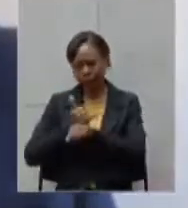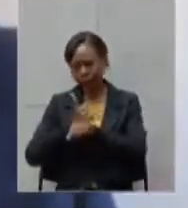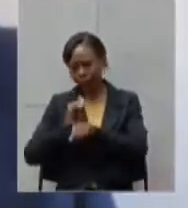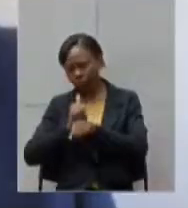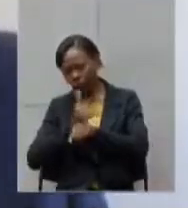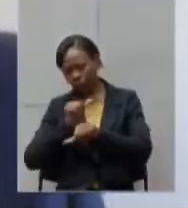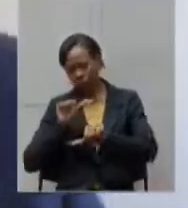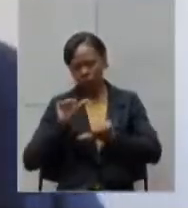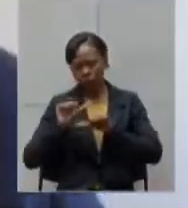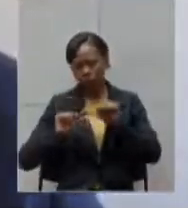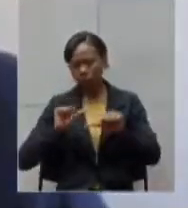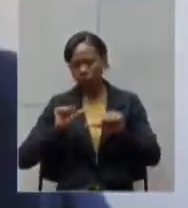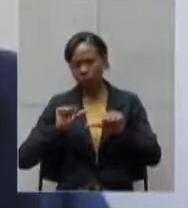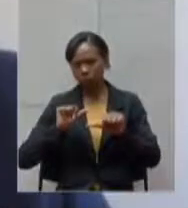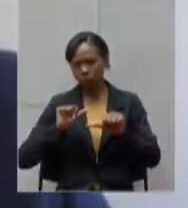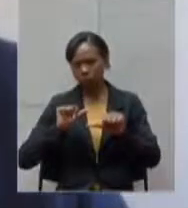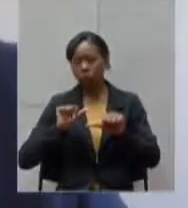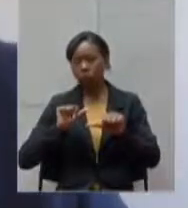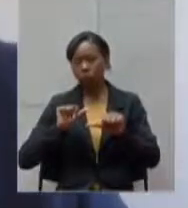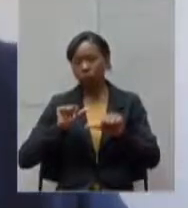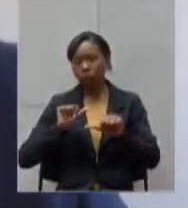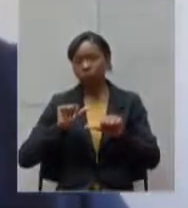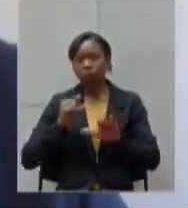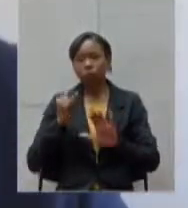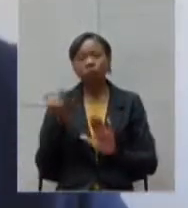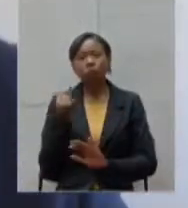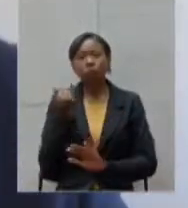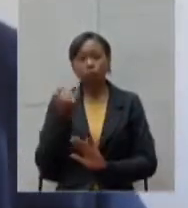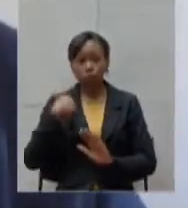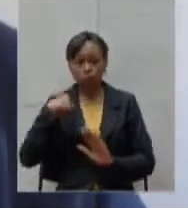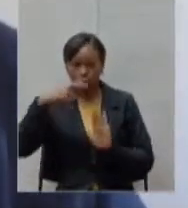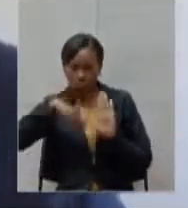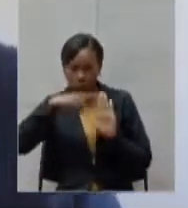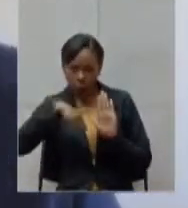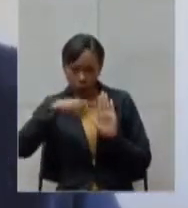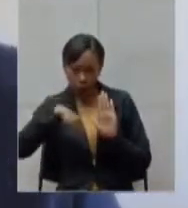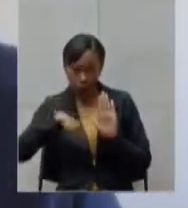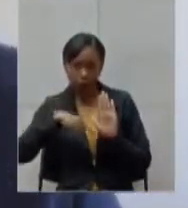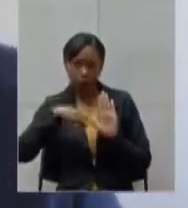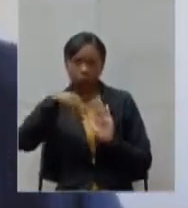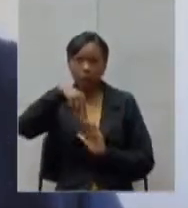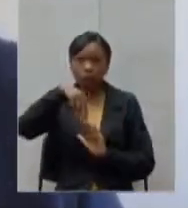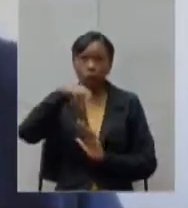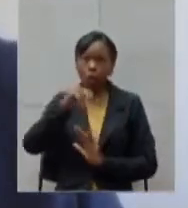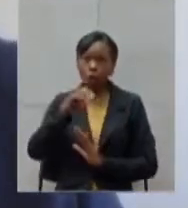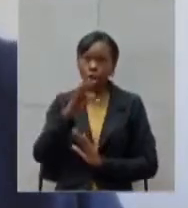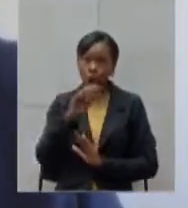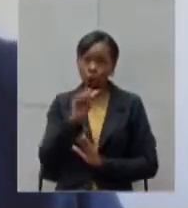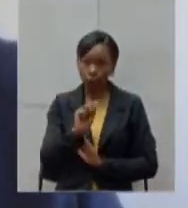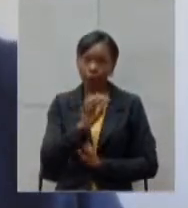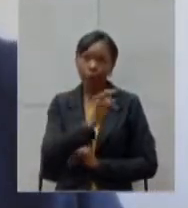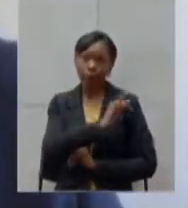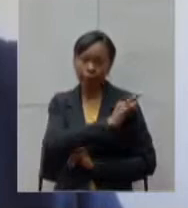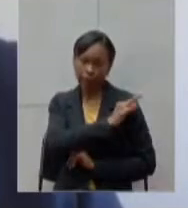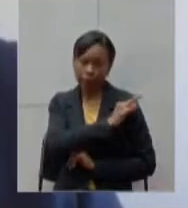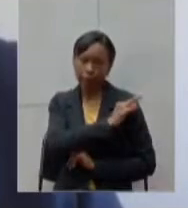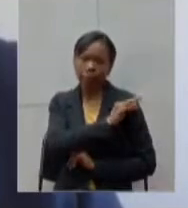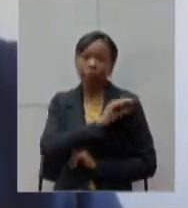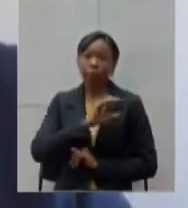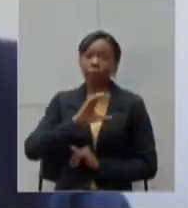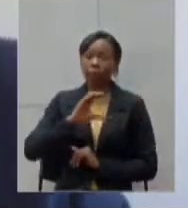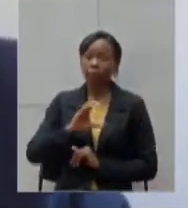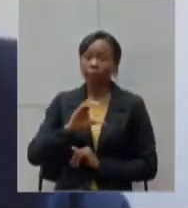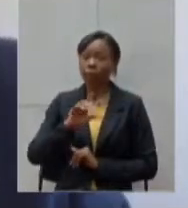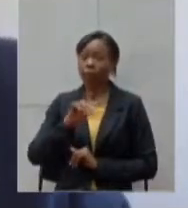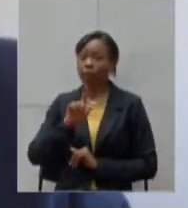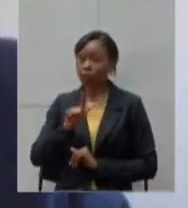é importante a gente ressaltar também eu quero ler aqui a nota técnica da controladoria geral da união que